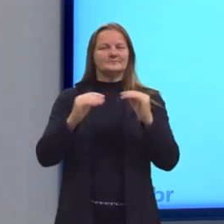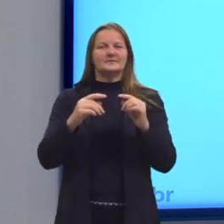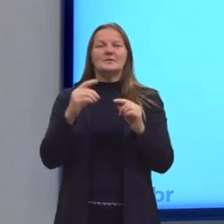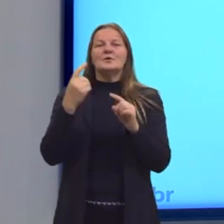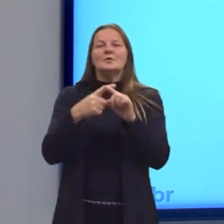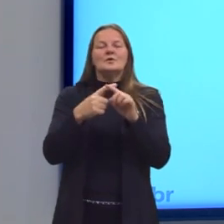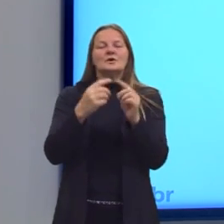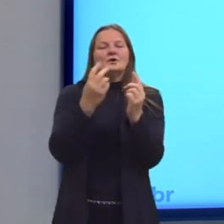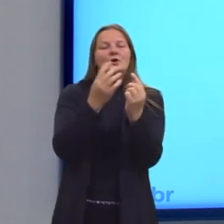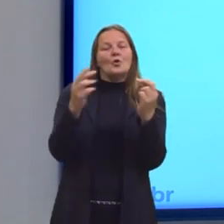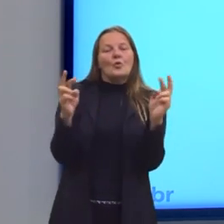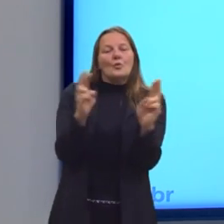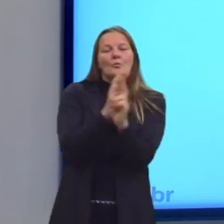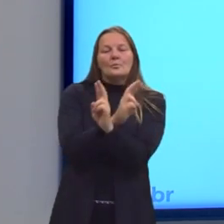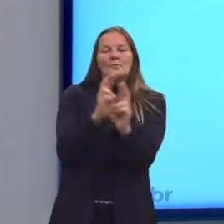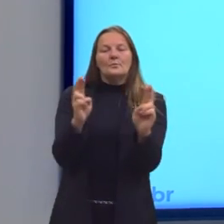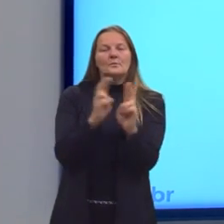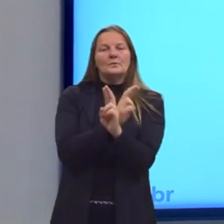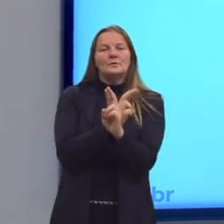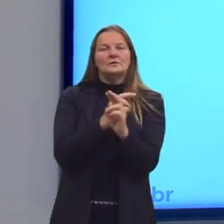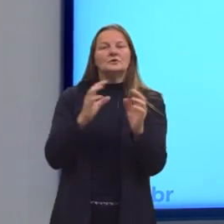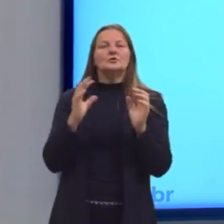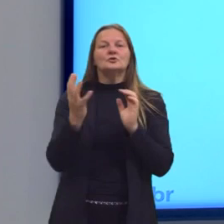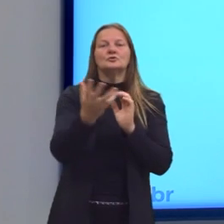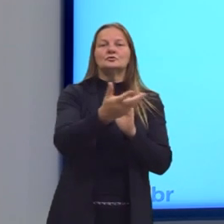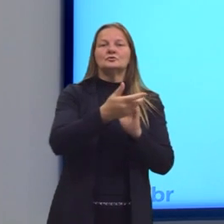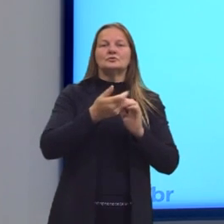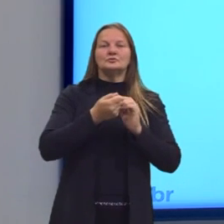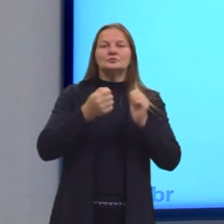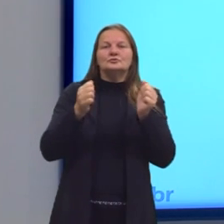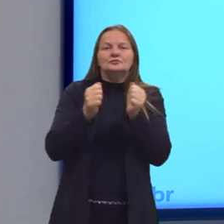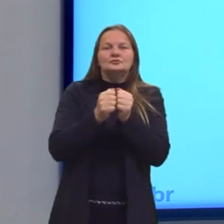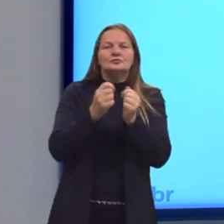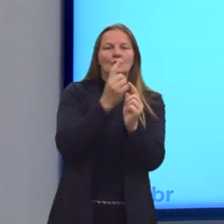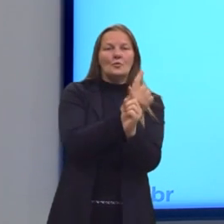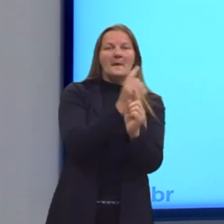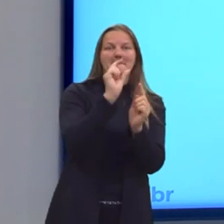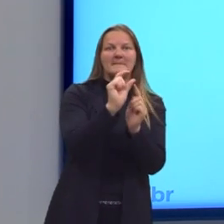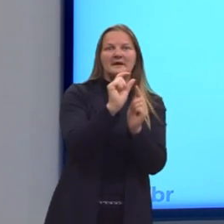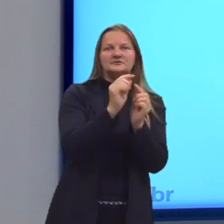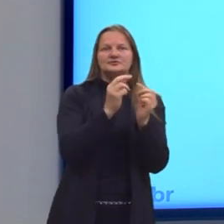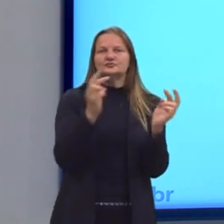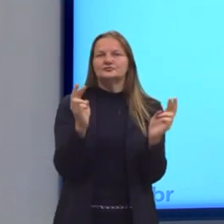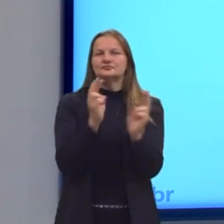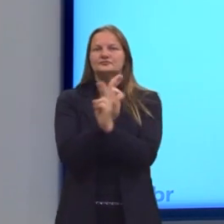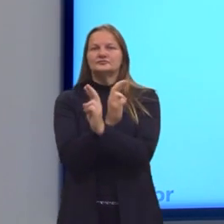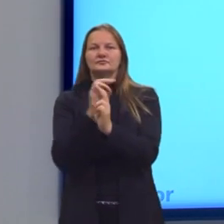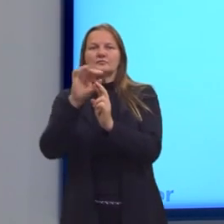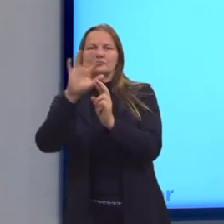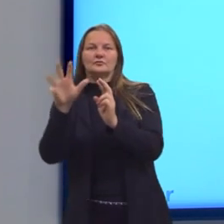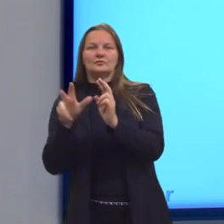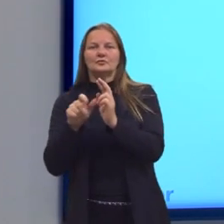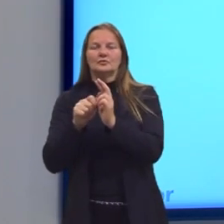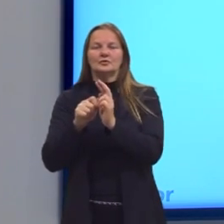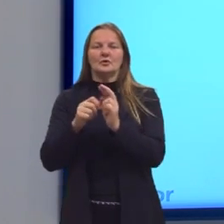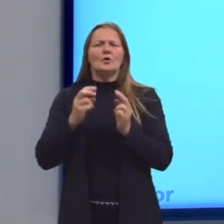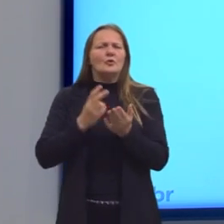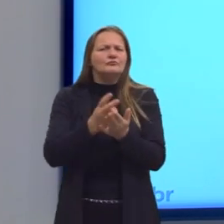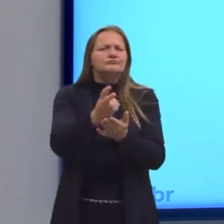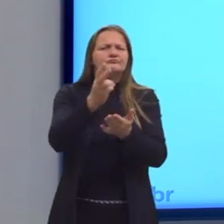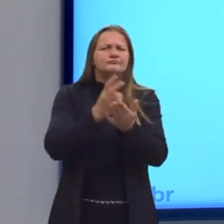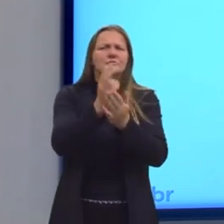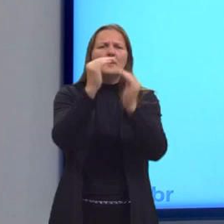para uma das partes, na mesma razão em que essa parte está para a outra. Essa constante de